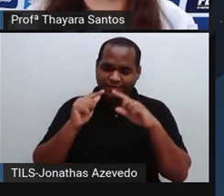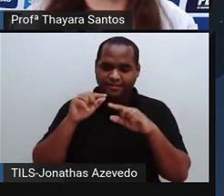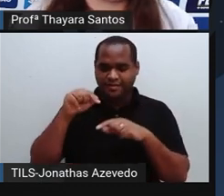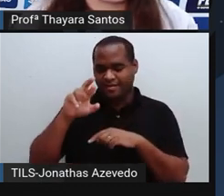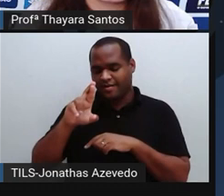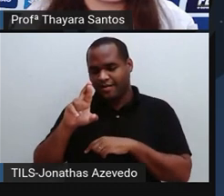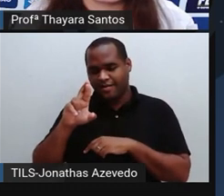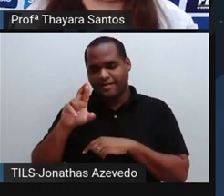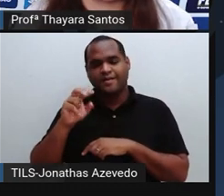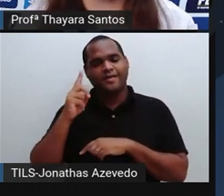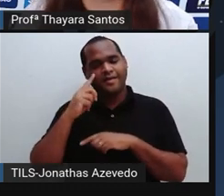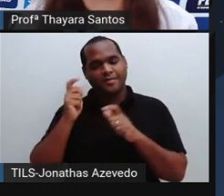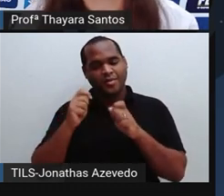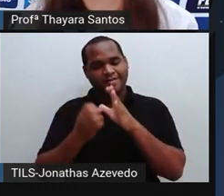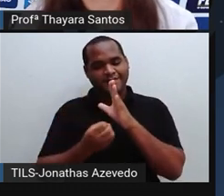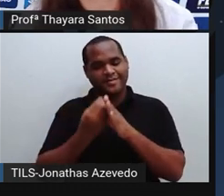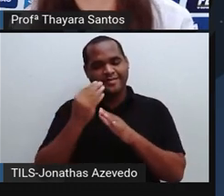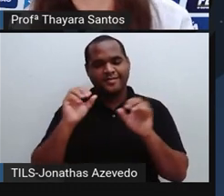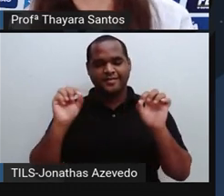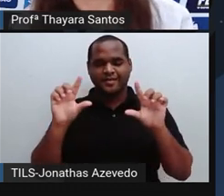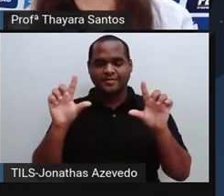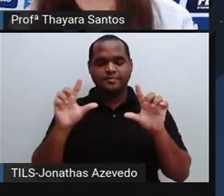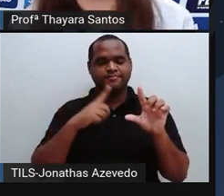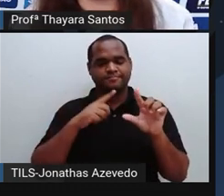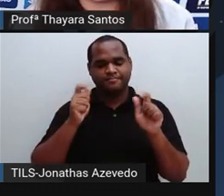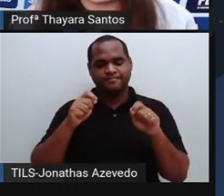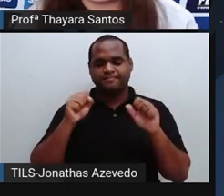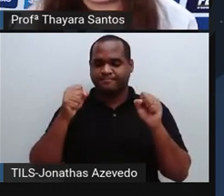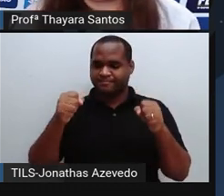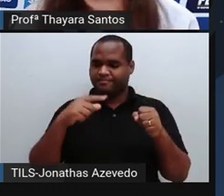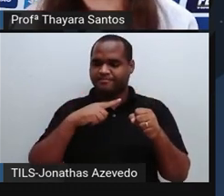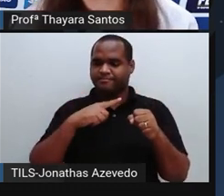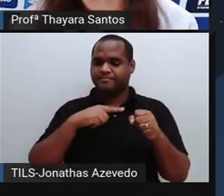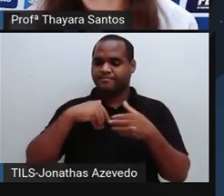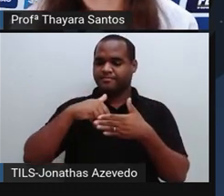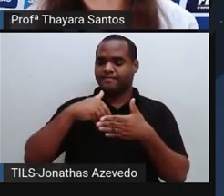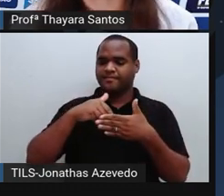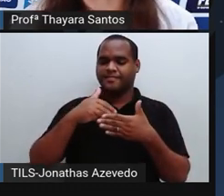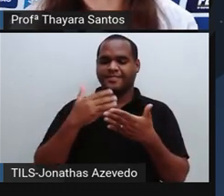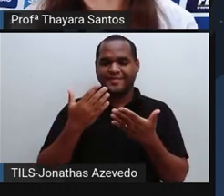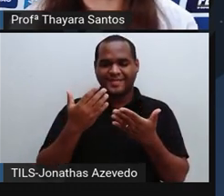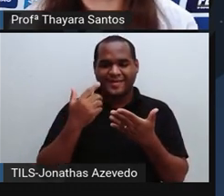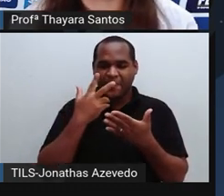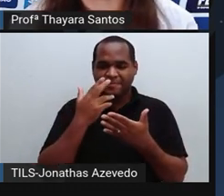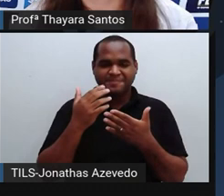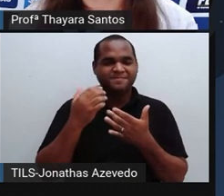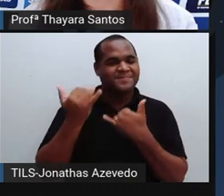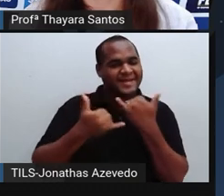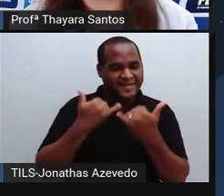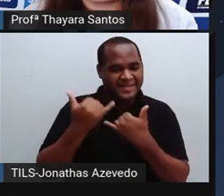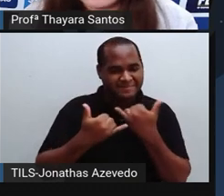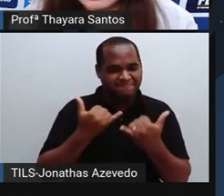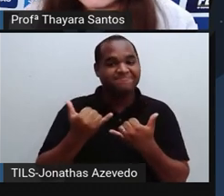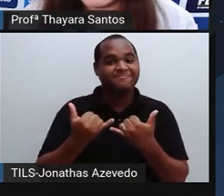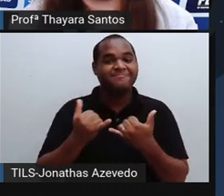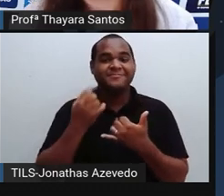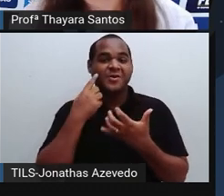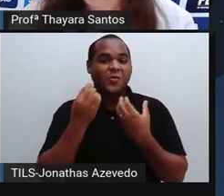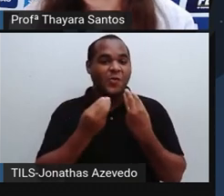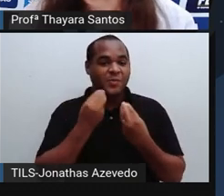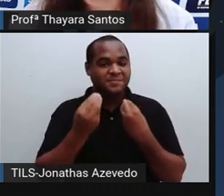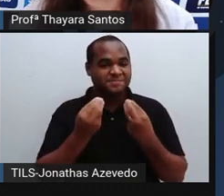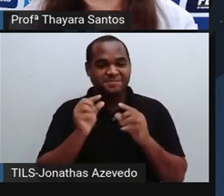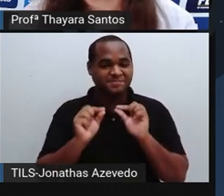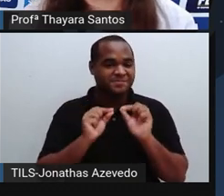QR Code que está aparecendo na tela, que vocês vão ser encaminhados para esse joguinho. Eu vou abrir aqui só para vocês verem como é que ele vai funcionar.